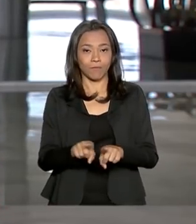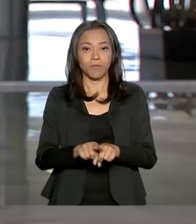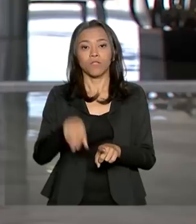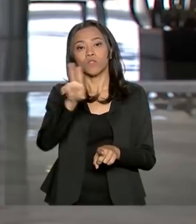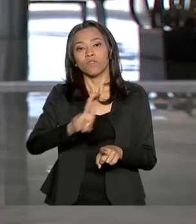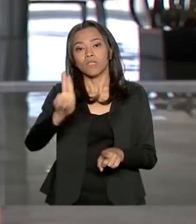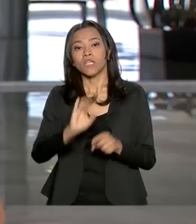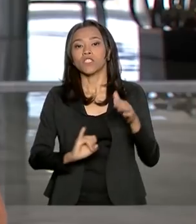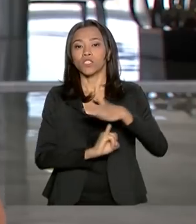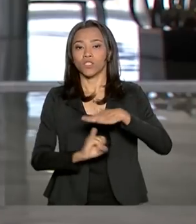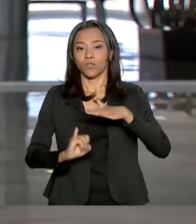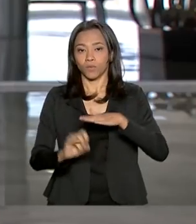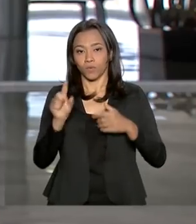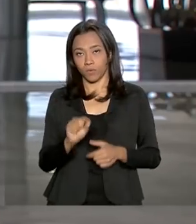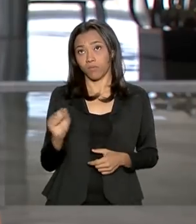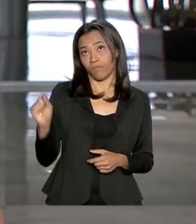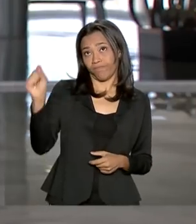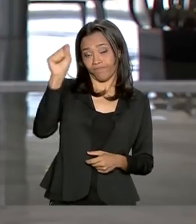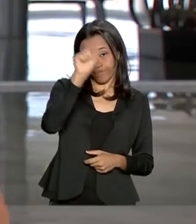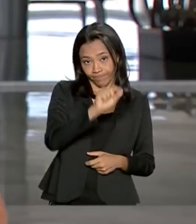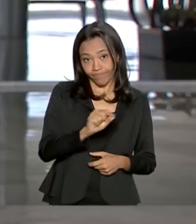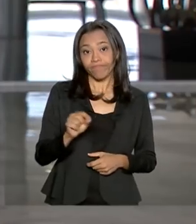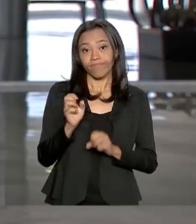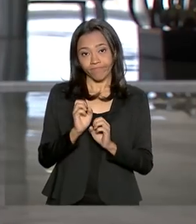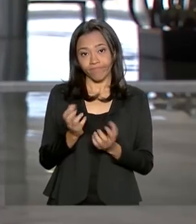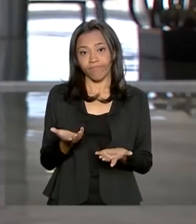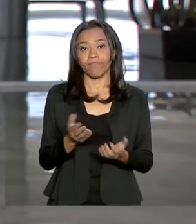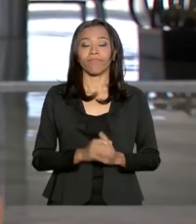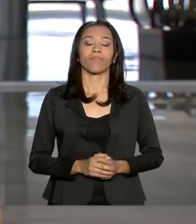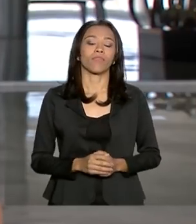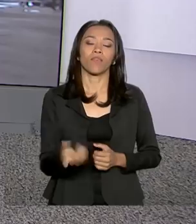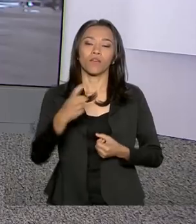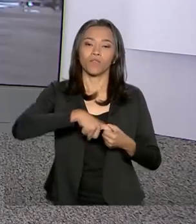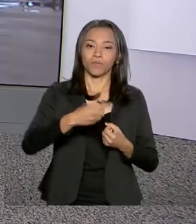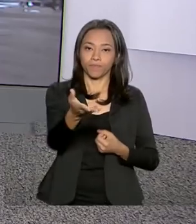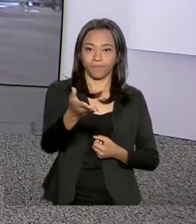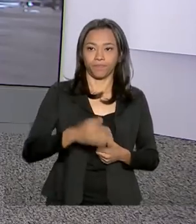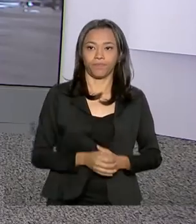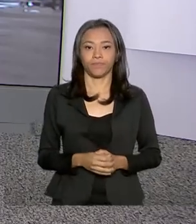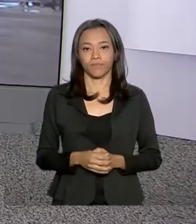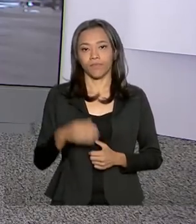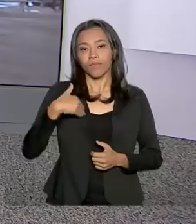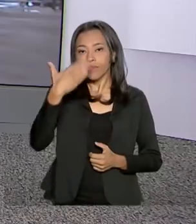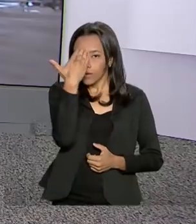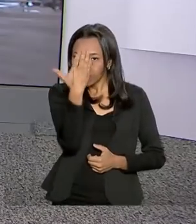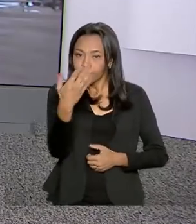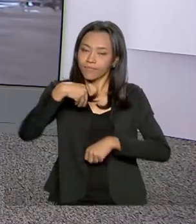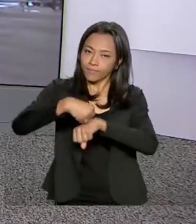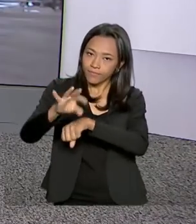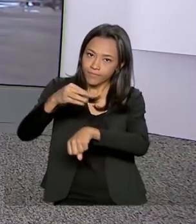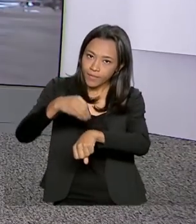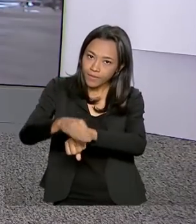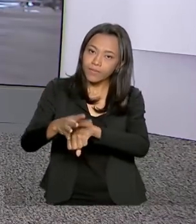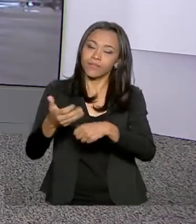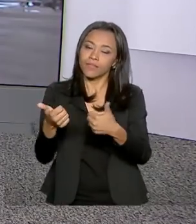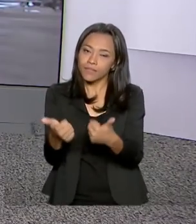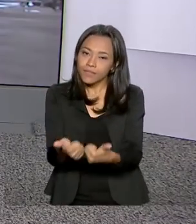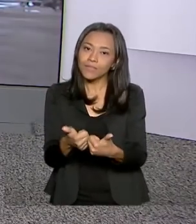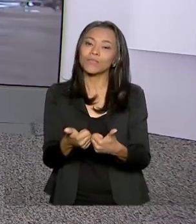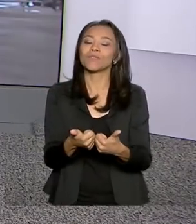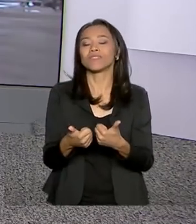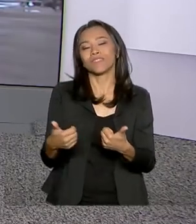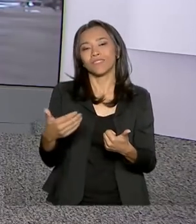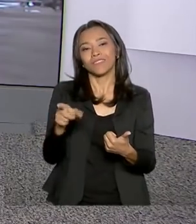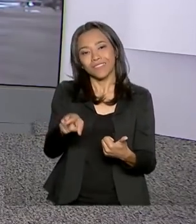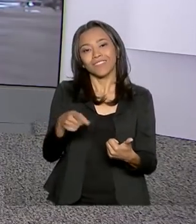e institutos federais de ensino. Roberto, volto com você. Obrigado pelas informações, Daniele Popov, falando